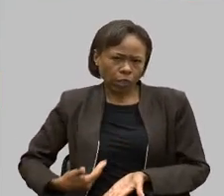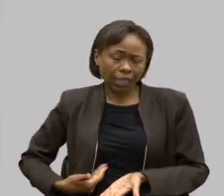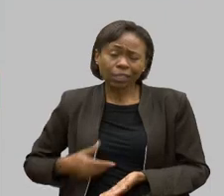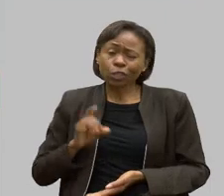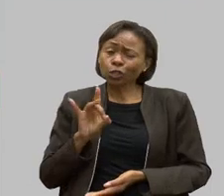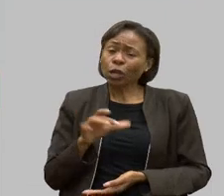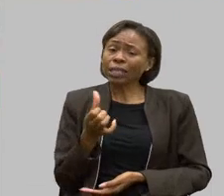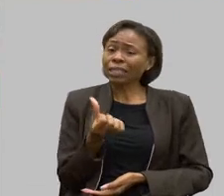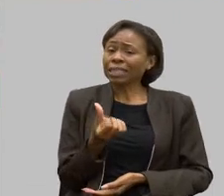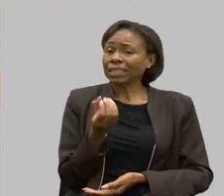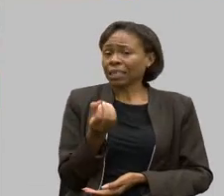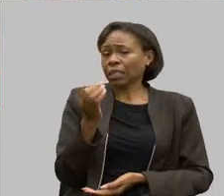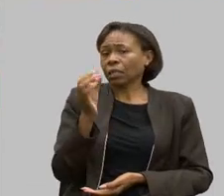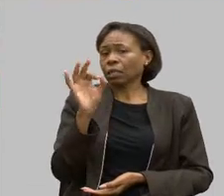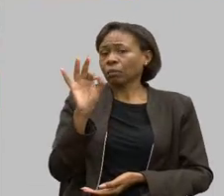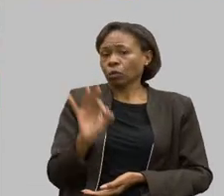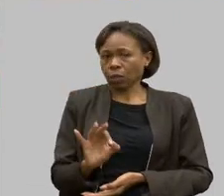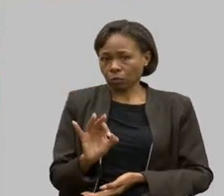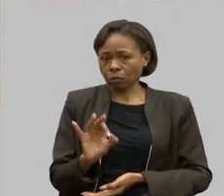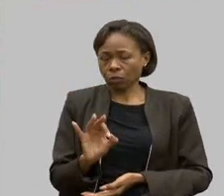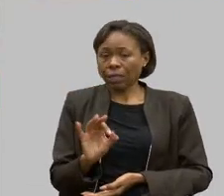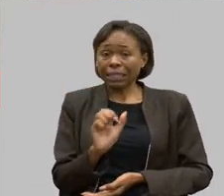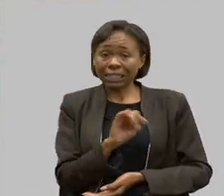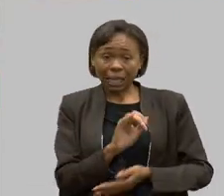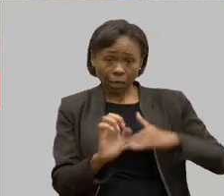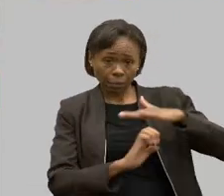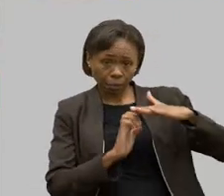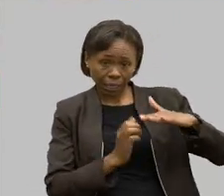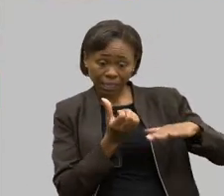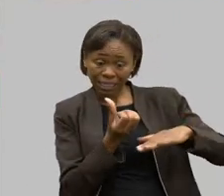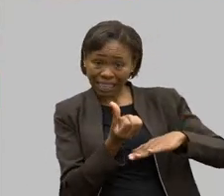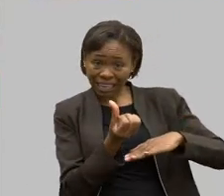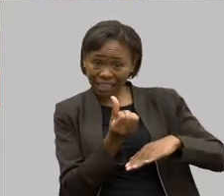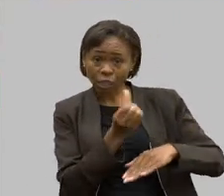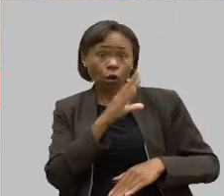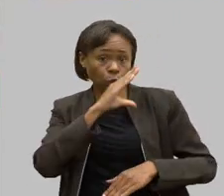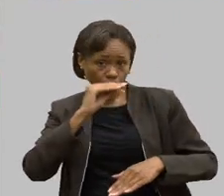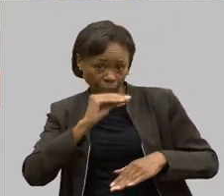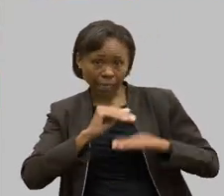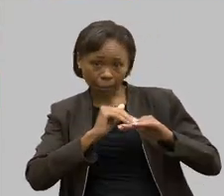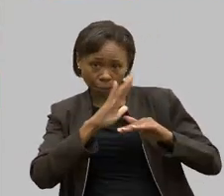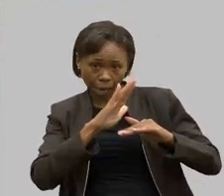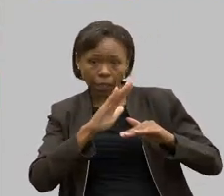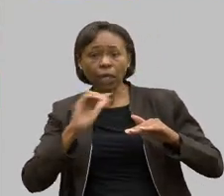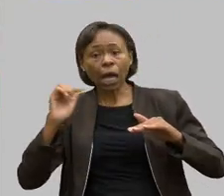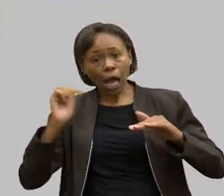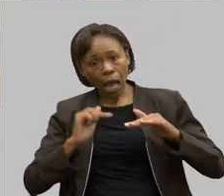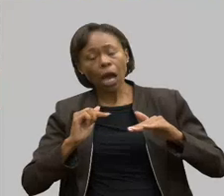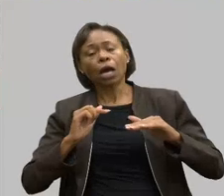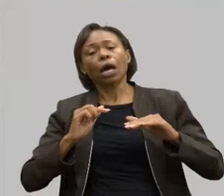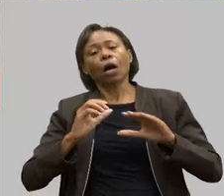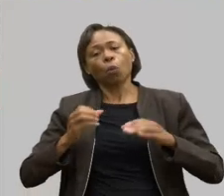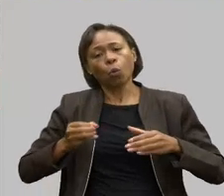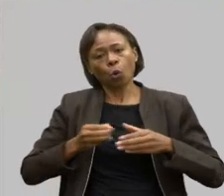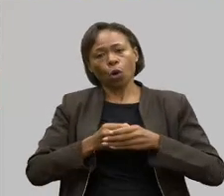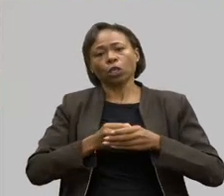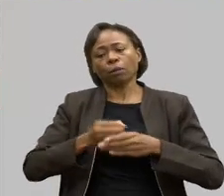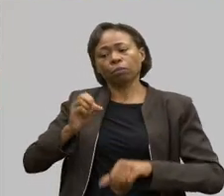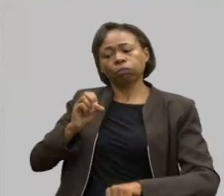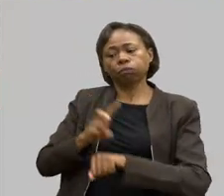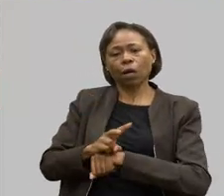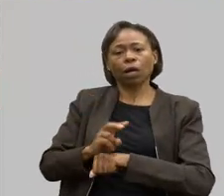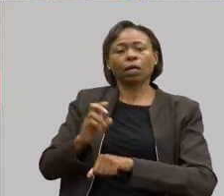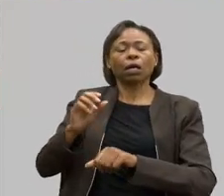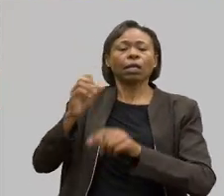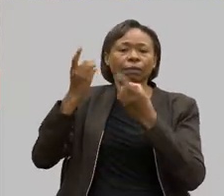Toda empresa com mais de 100 funcionários, privada ou pública, tem uma cota para empregar os deficientes. Infelizmente, só